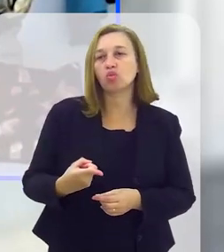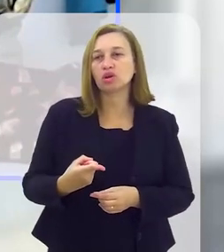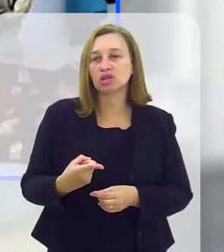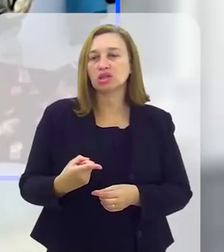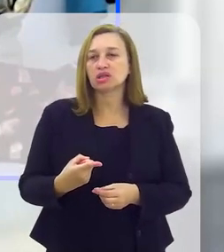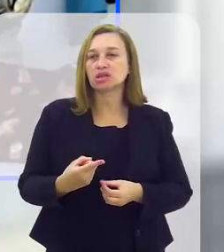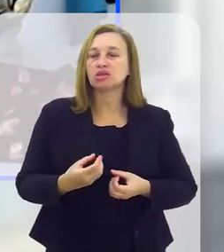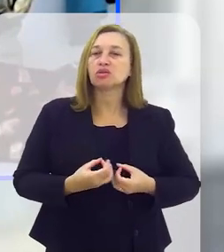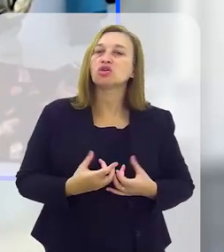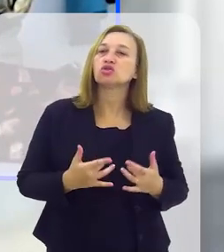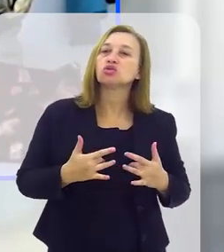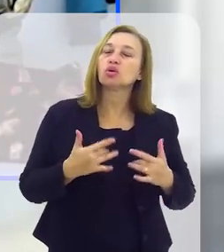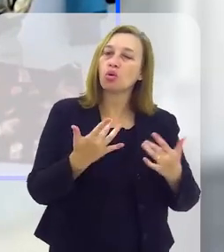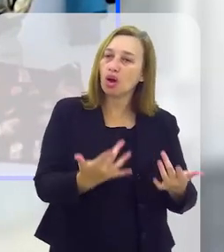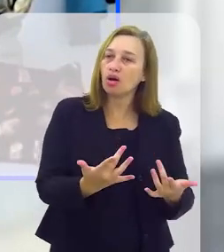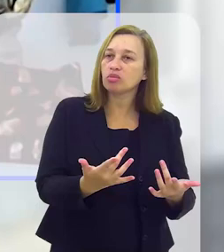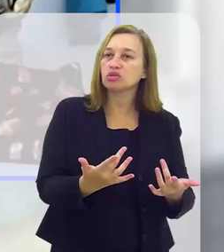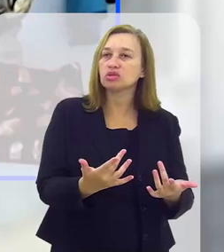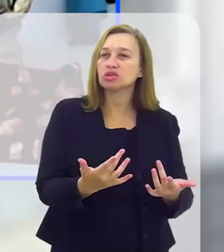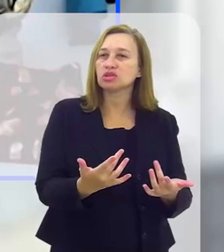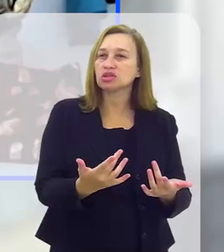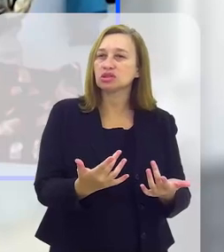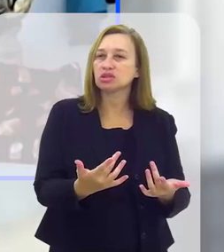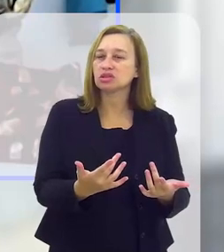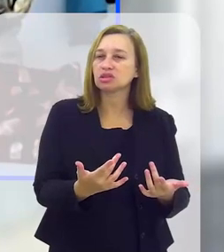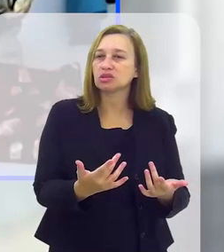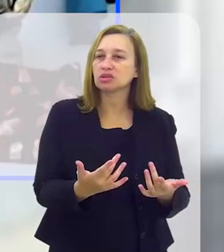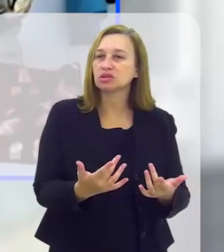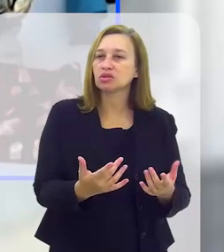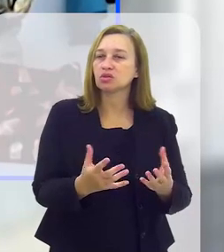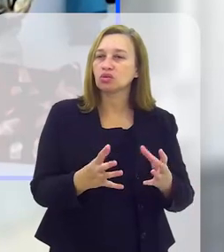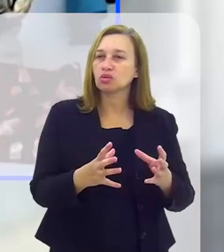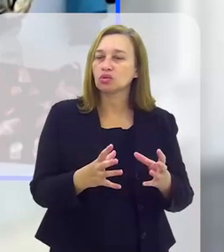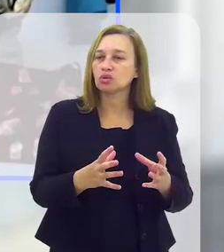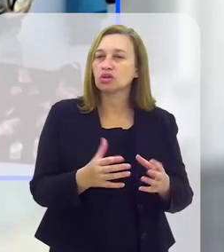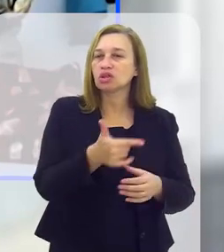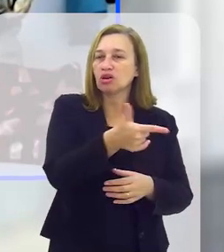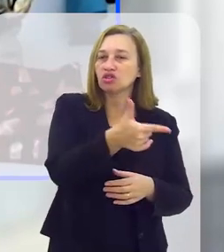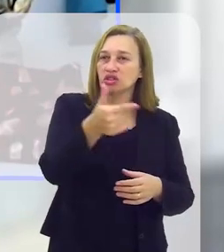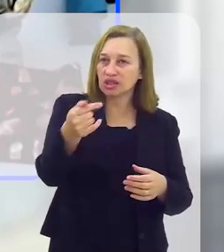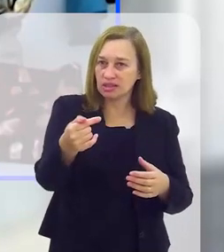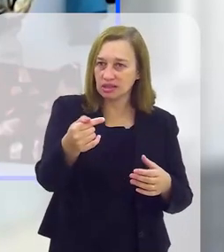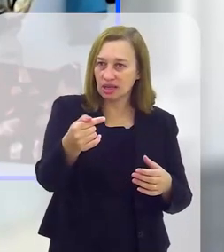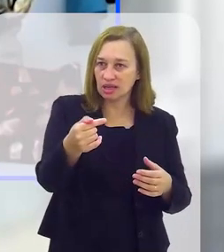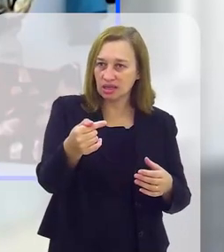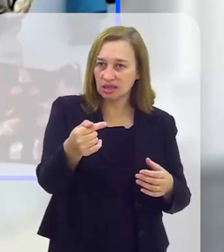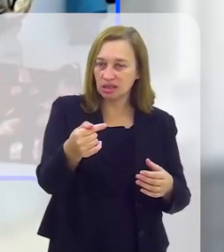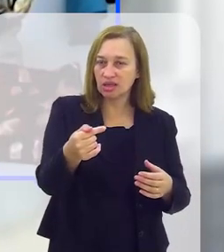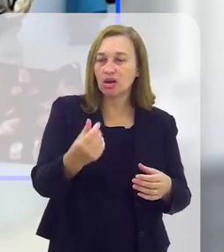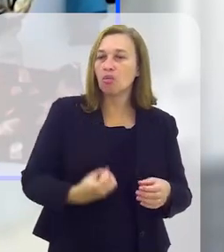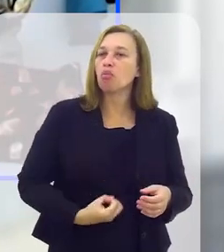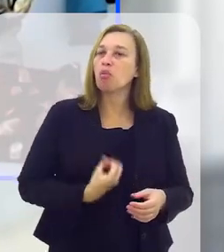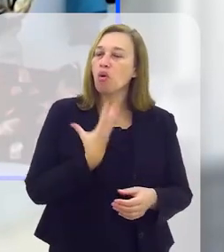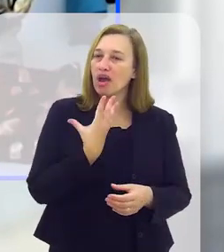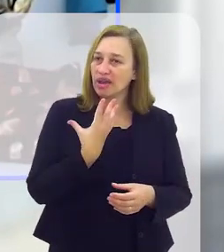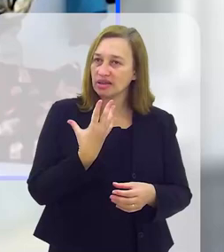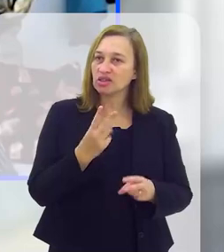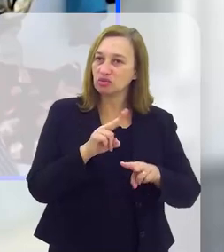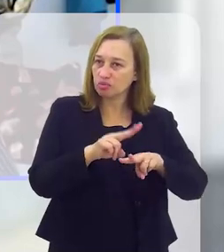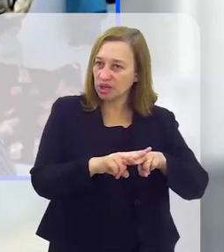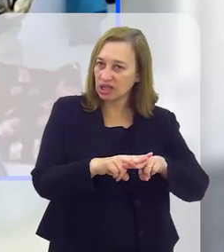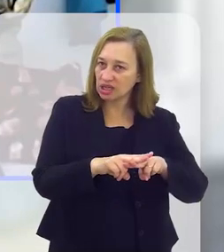nós editamos cerca de aproximadamente mil exemplares e nós entregamos na mesma